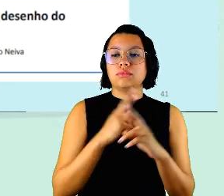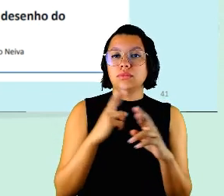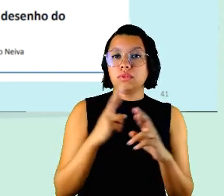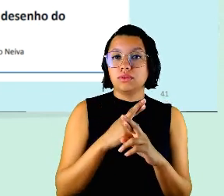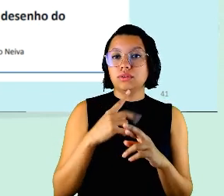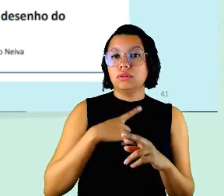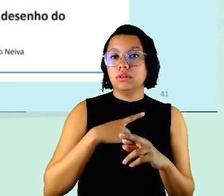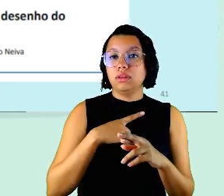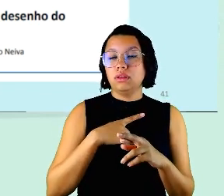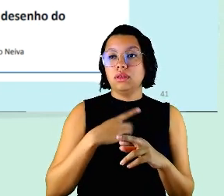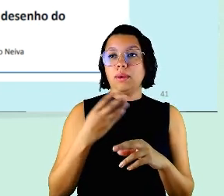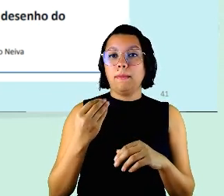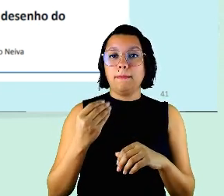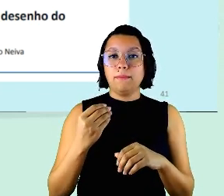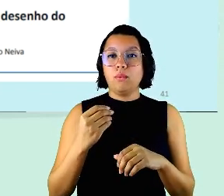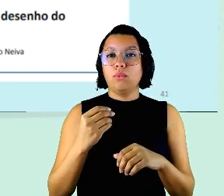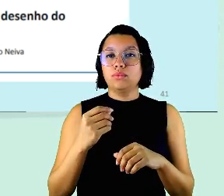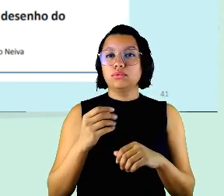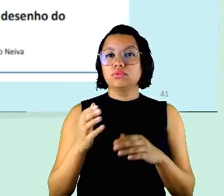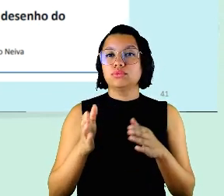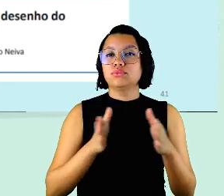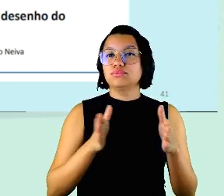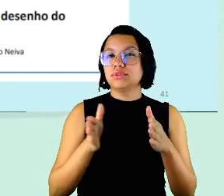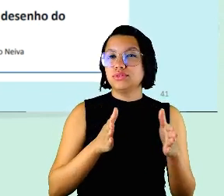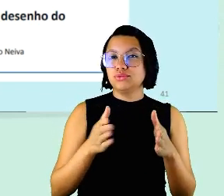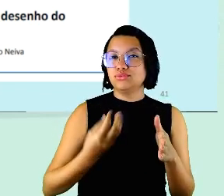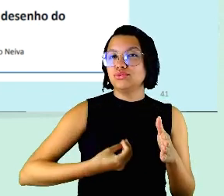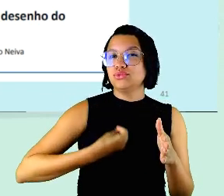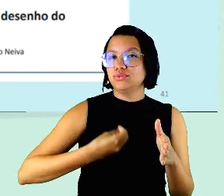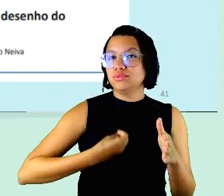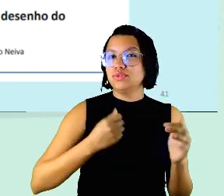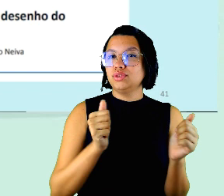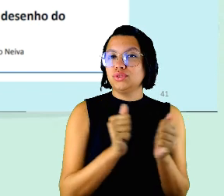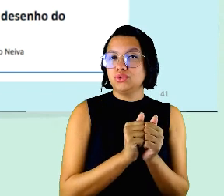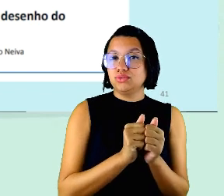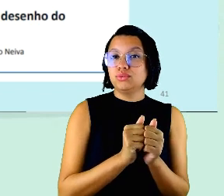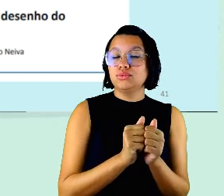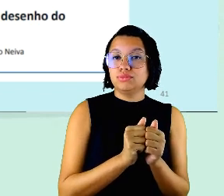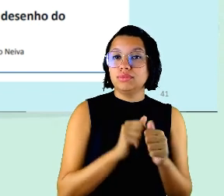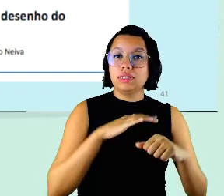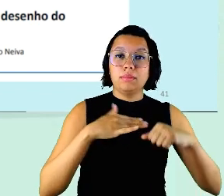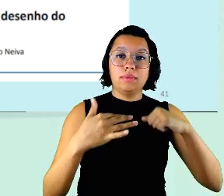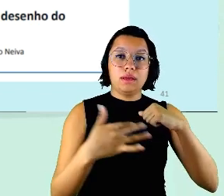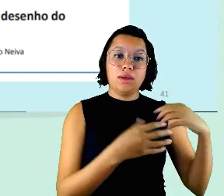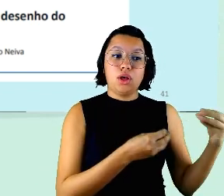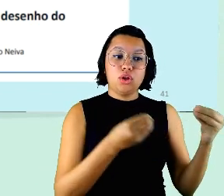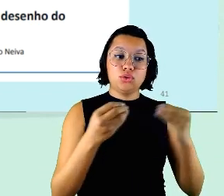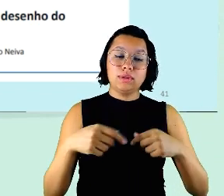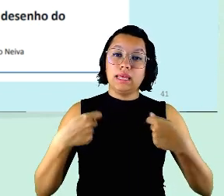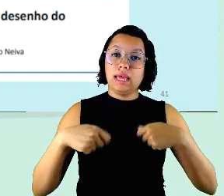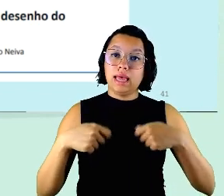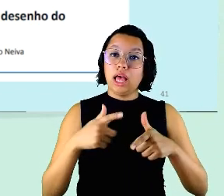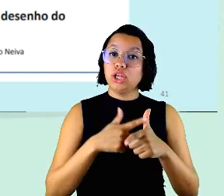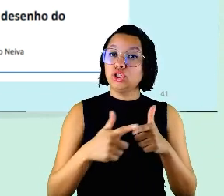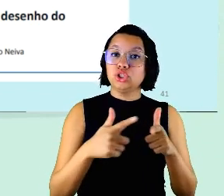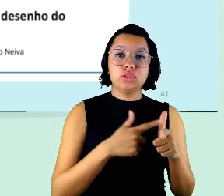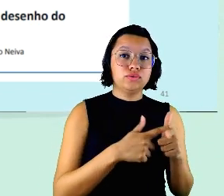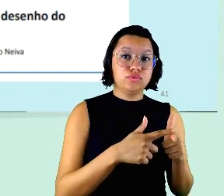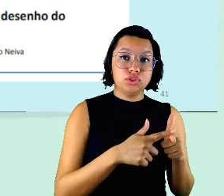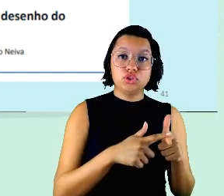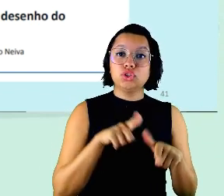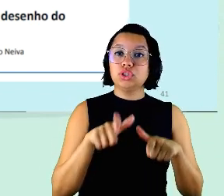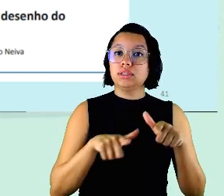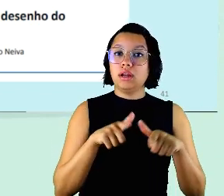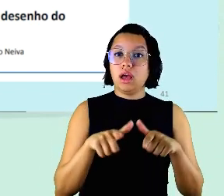um tempo integral de convivência e a pandemia trouxe a necessidade da redivisão de tarefas então teve todo que